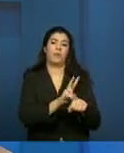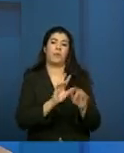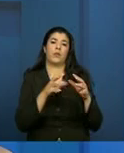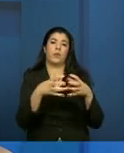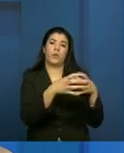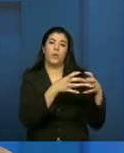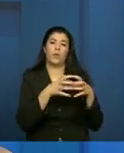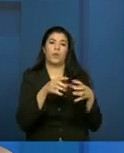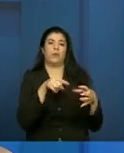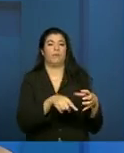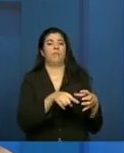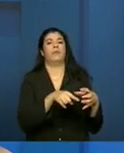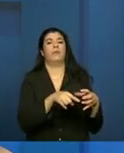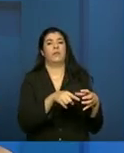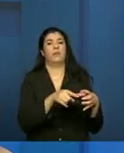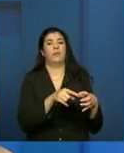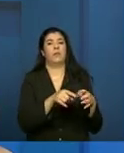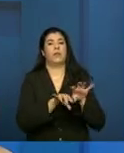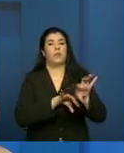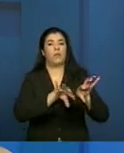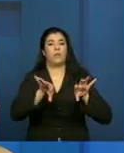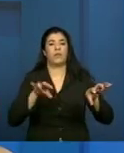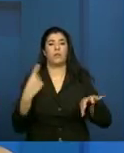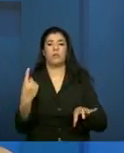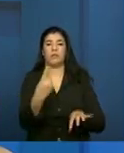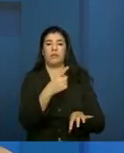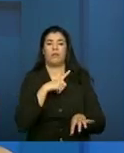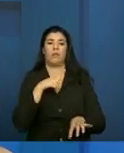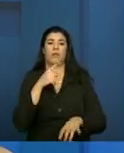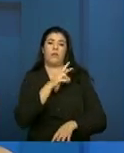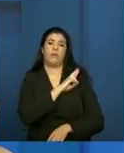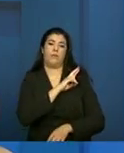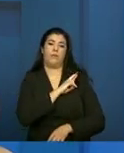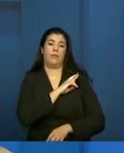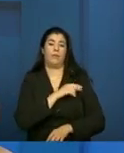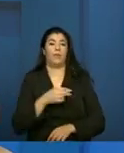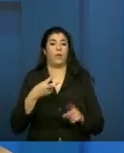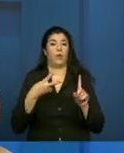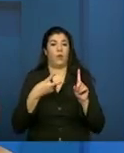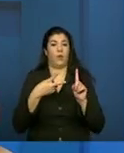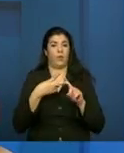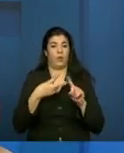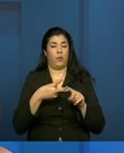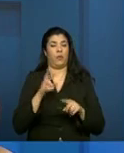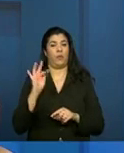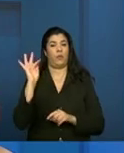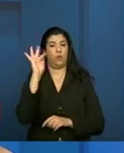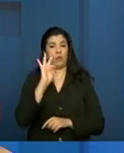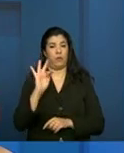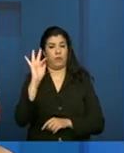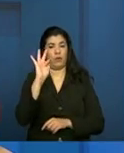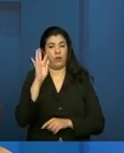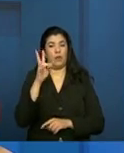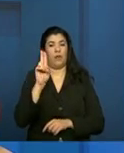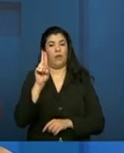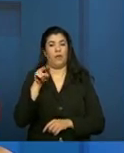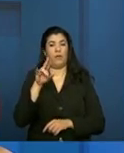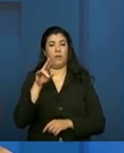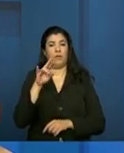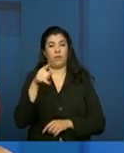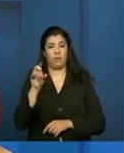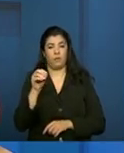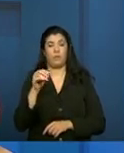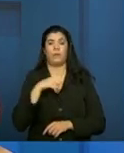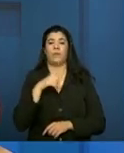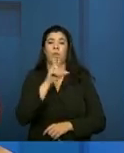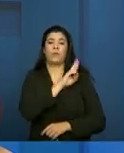mas compartilhando essa responsabilidade. Então, outra função importante é a articulação da rede socioassistencial. É